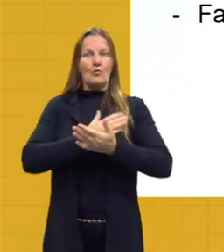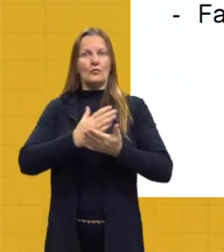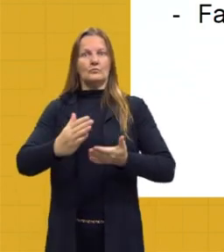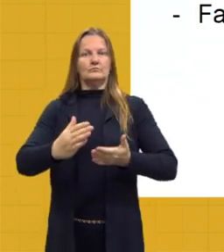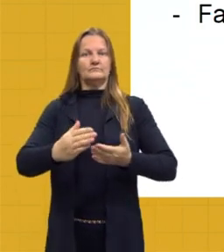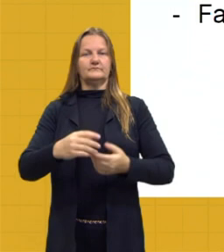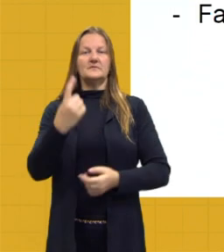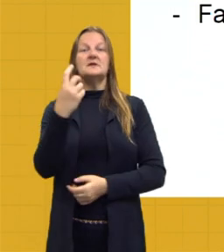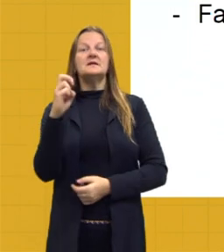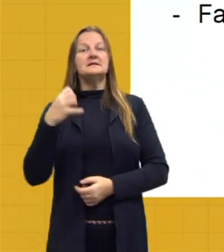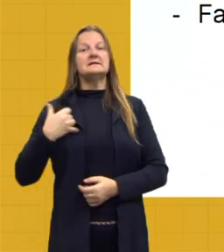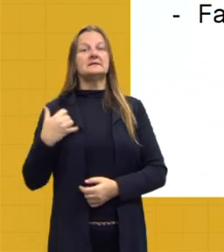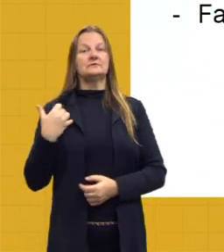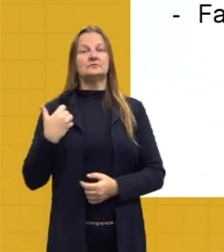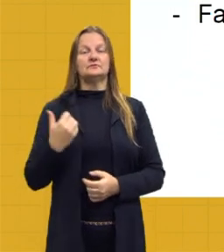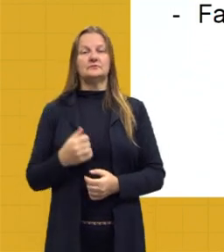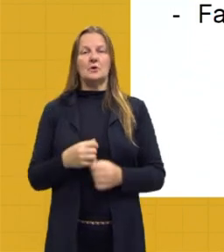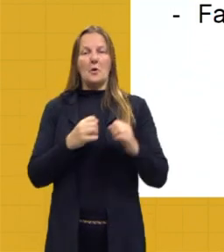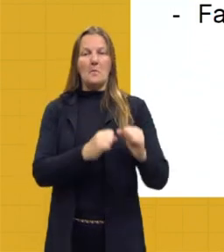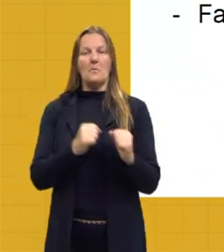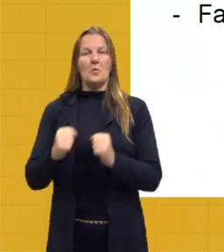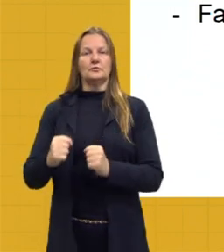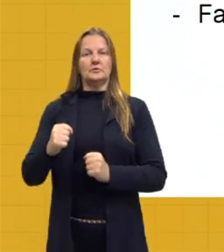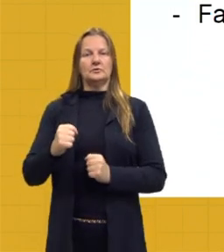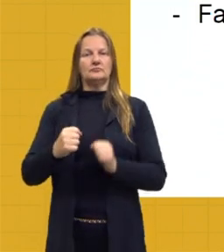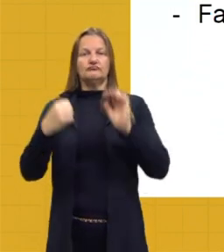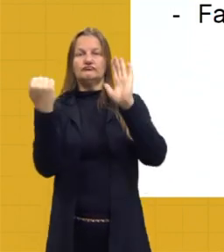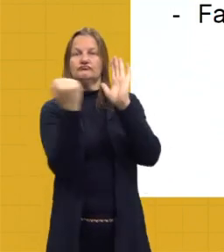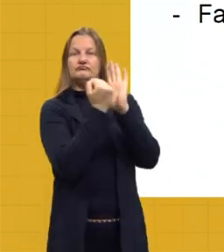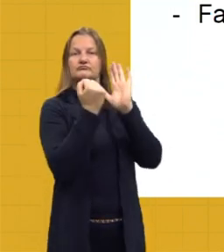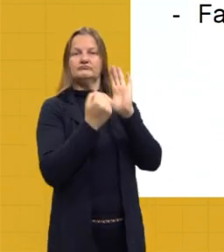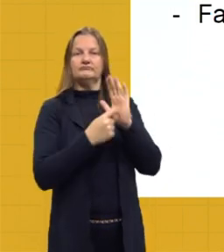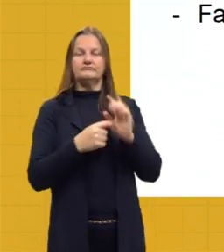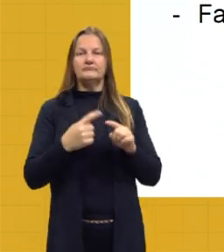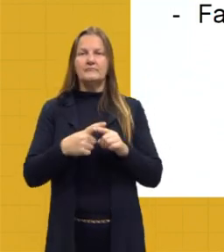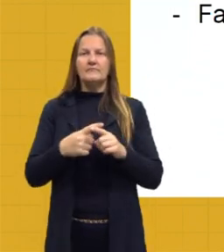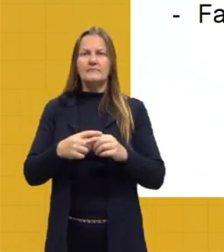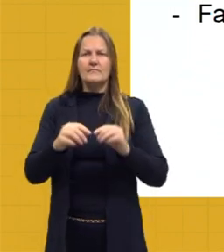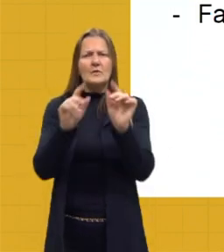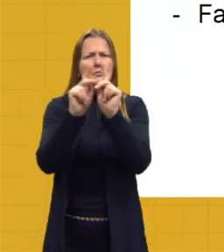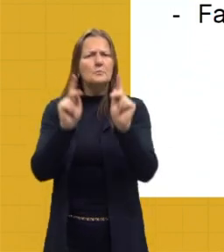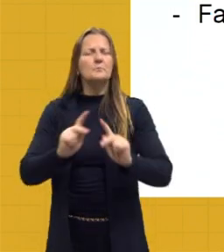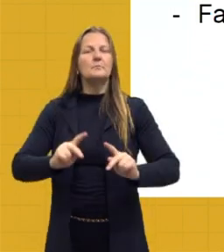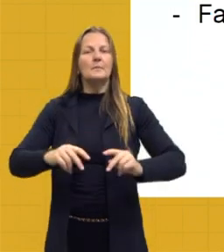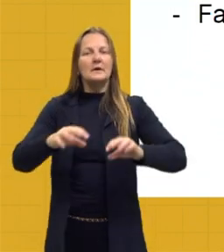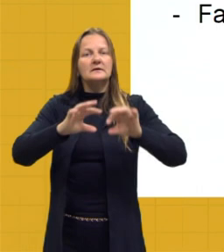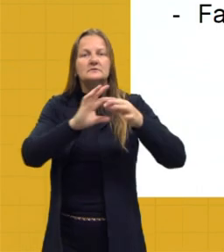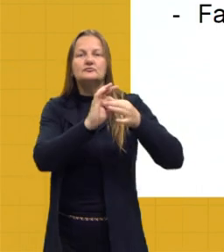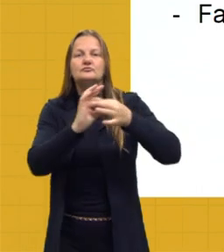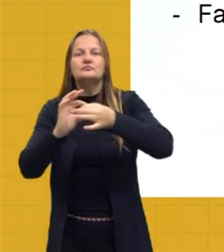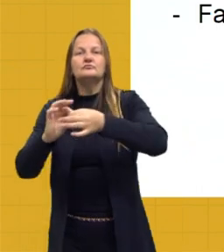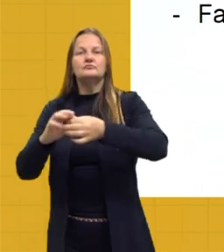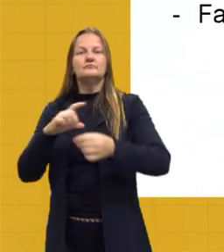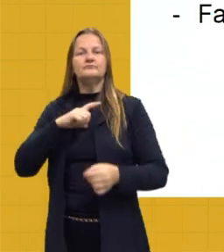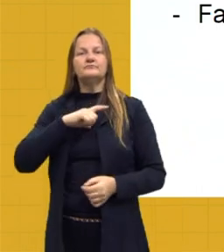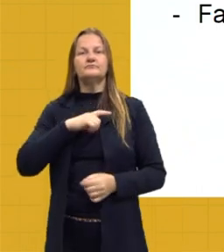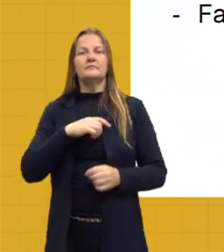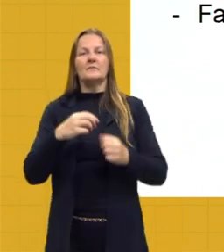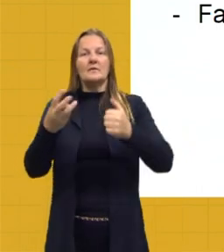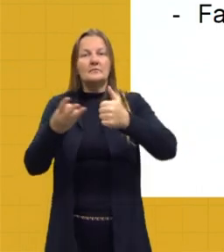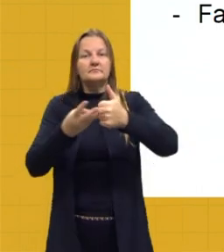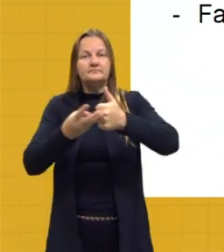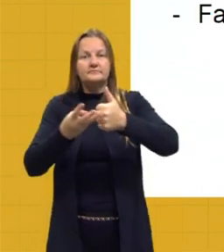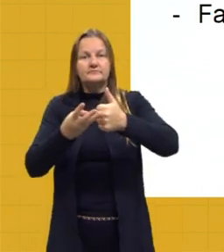esse poder simbólico dele, como o rei, não conseguia pacificar um pouco essa situação. Então, o período regencial